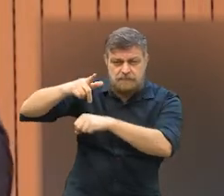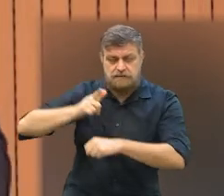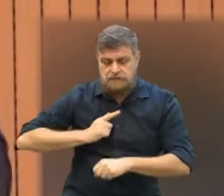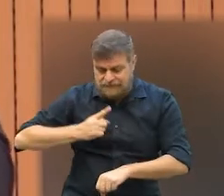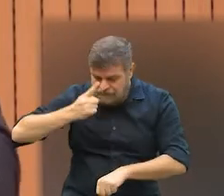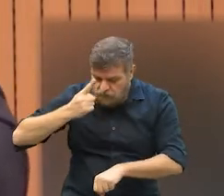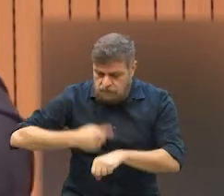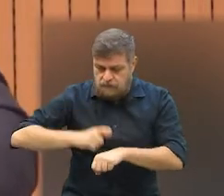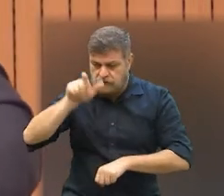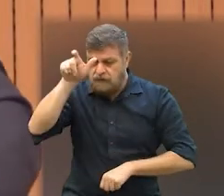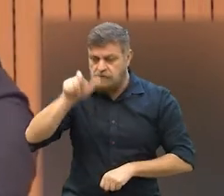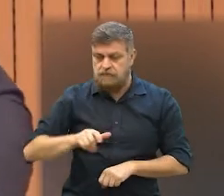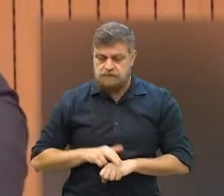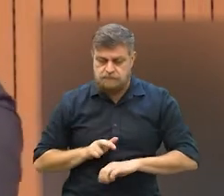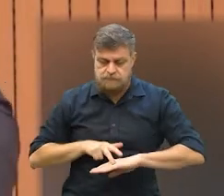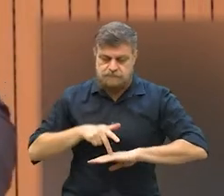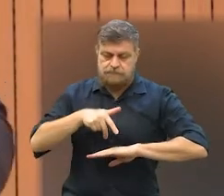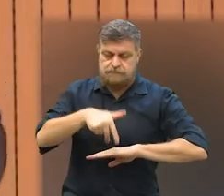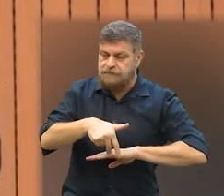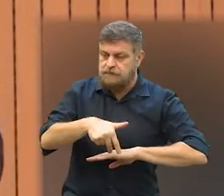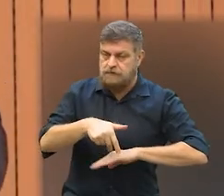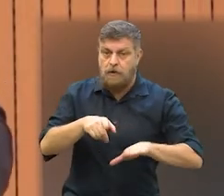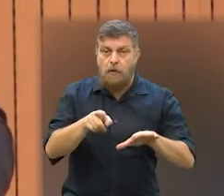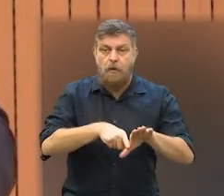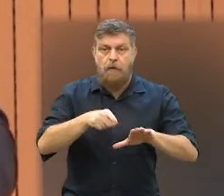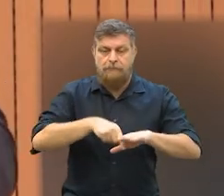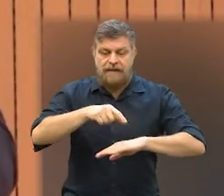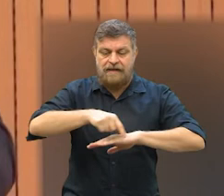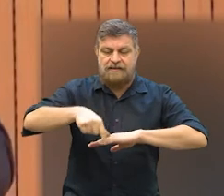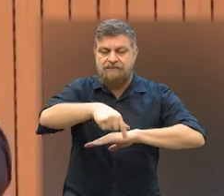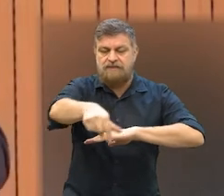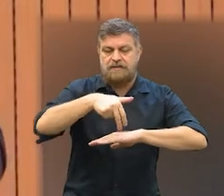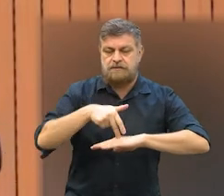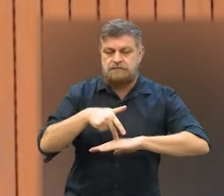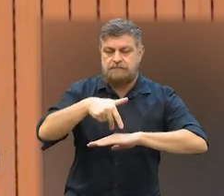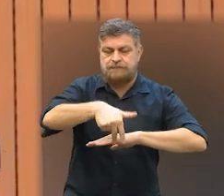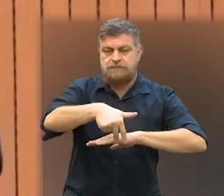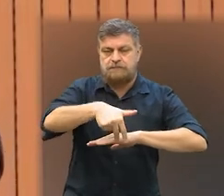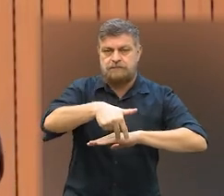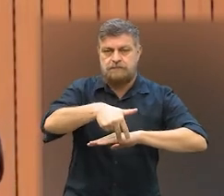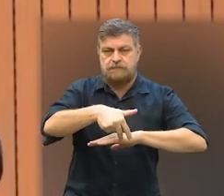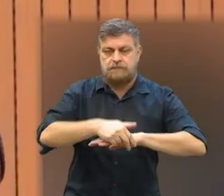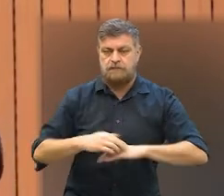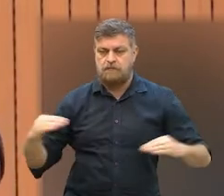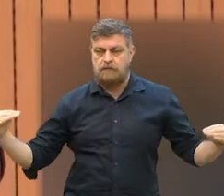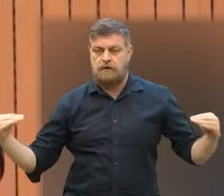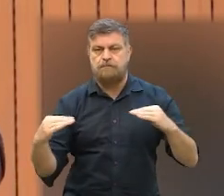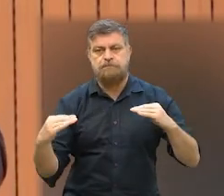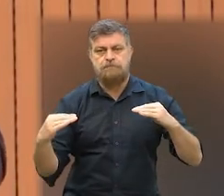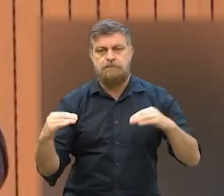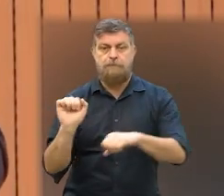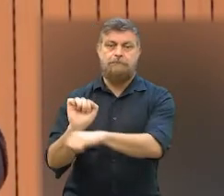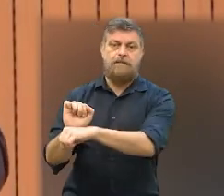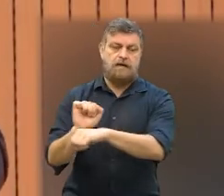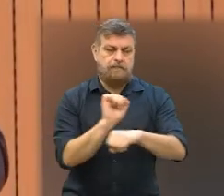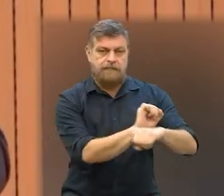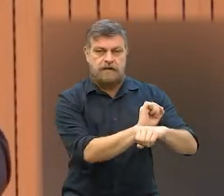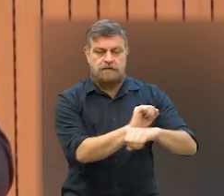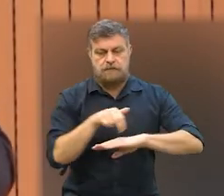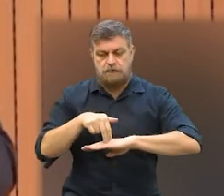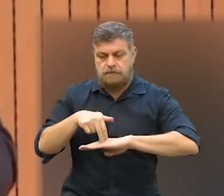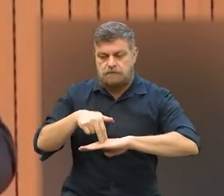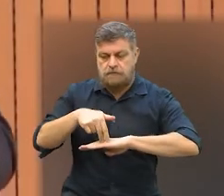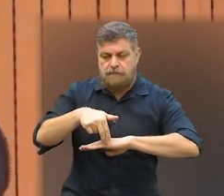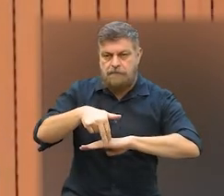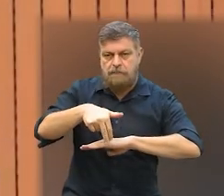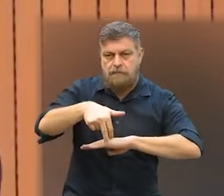a partir do momento que uma pessoa pisa, coloca o pé na faixa de pedestre, todos os carros param.